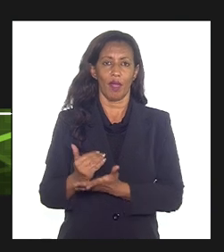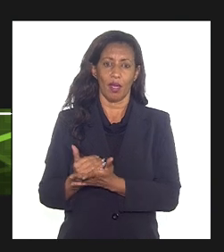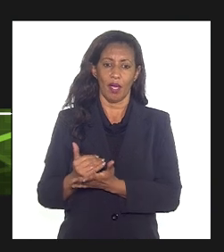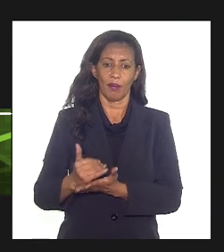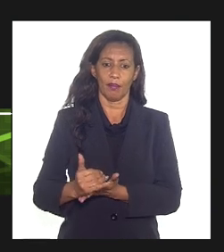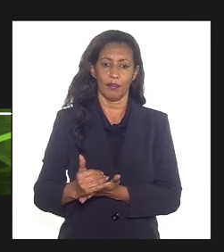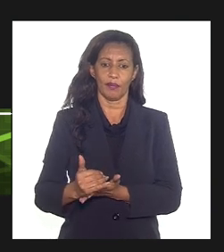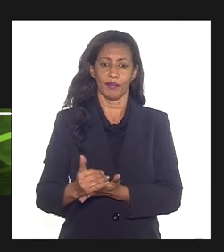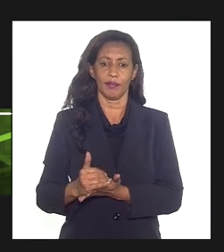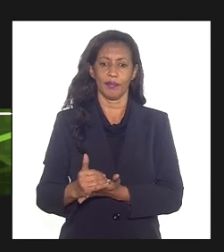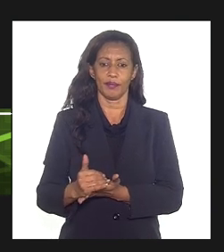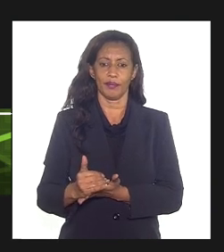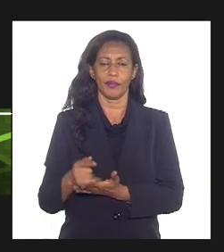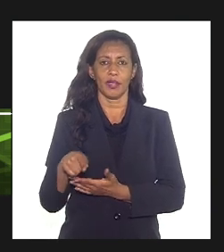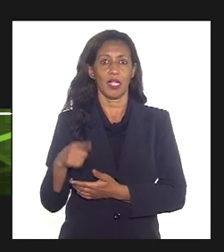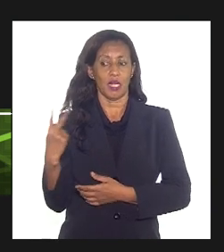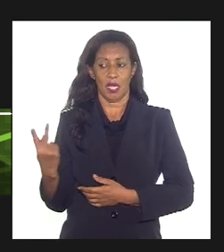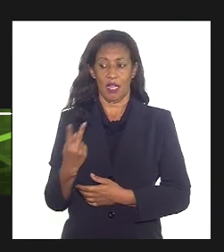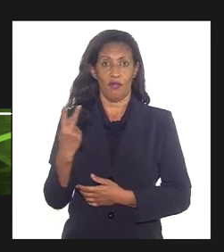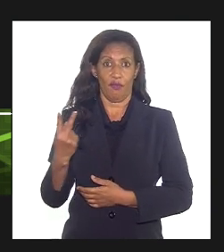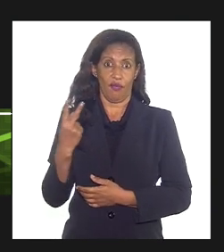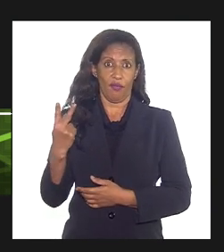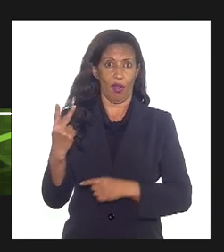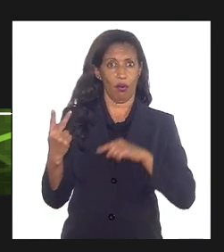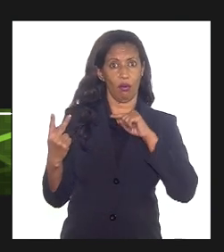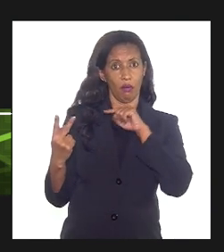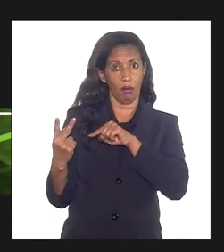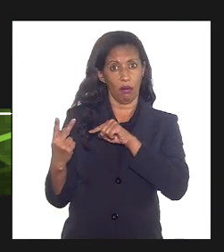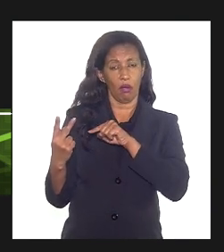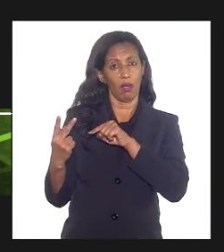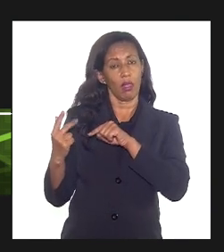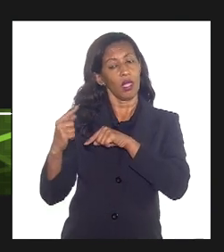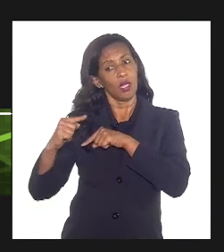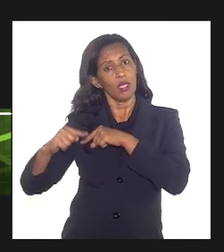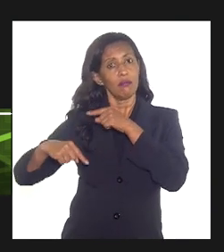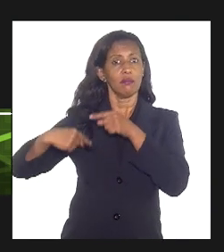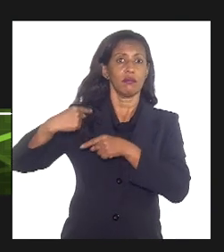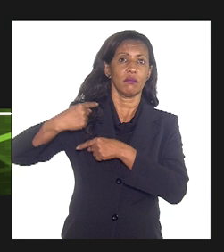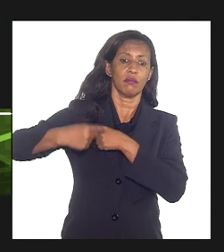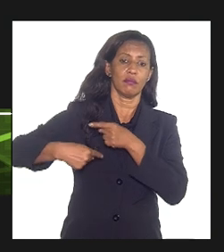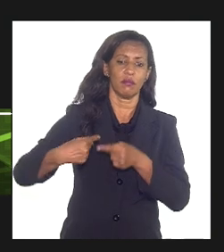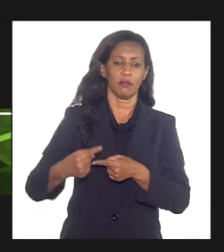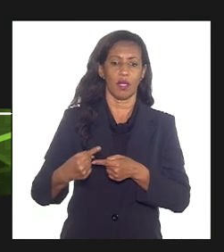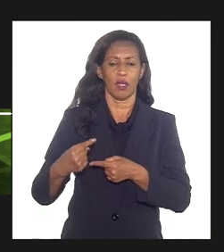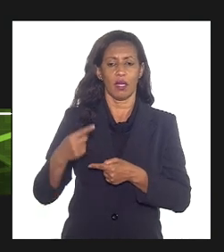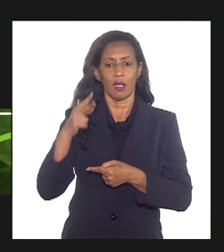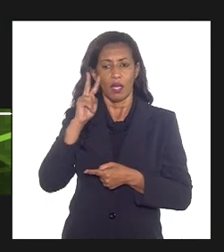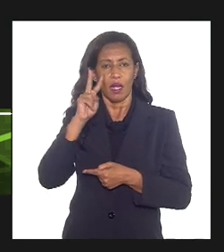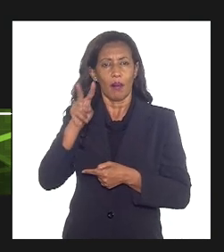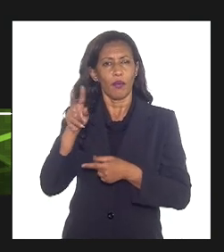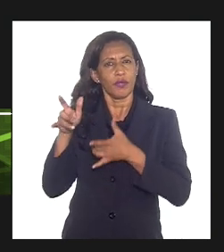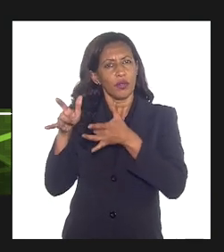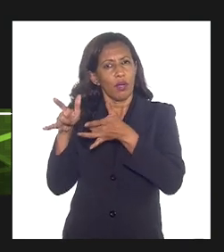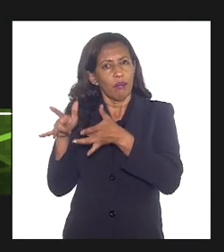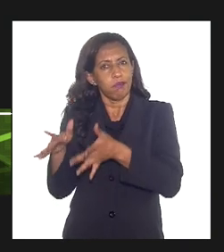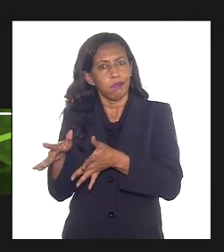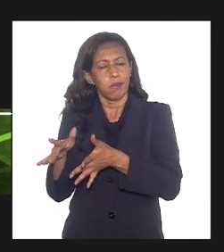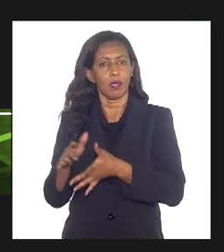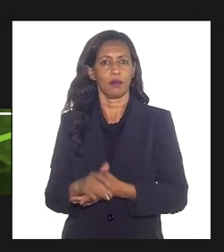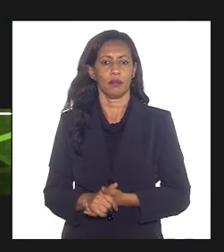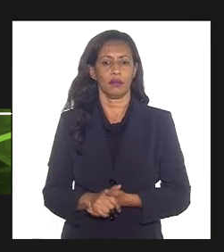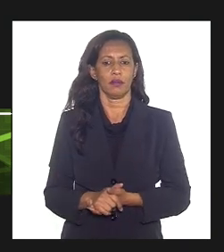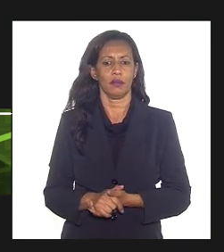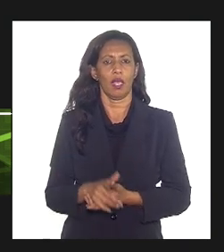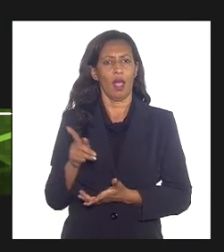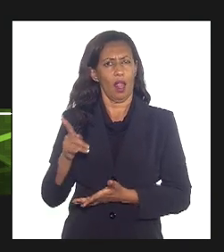daquele valor estimado, e, consequentemente, aquela provisão de abandono, ela é,